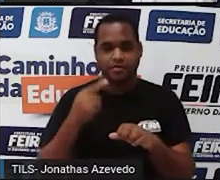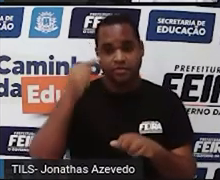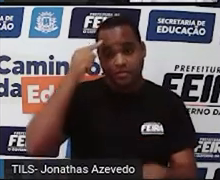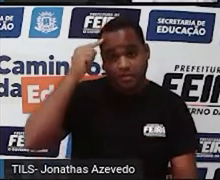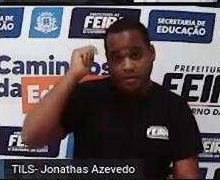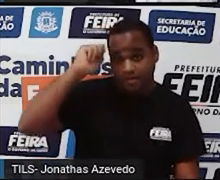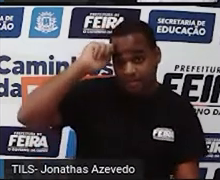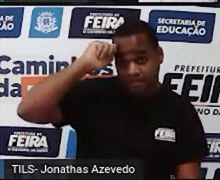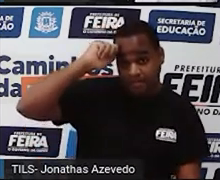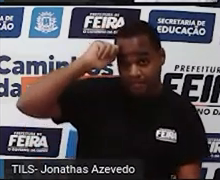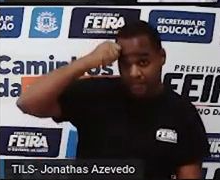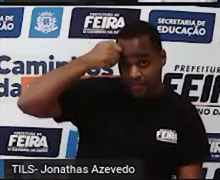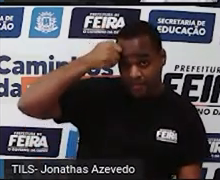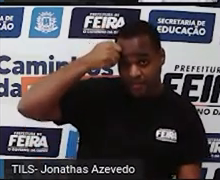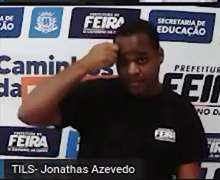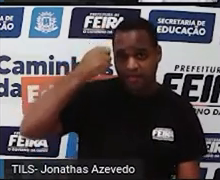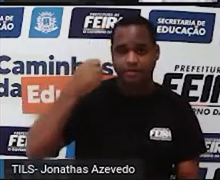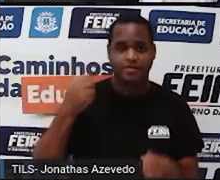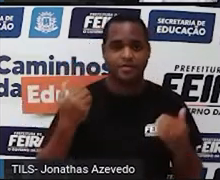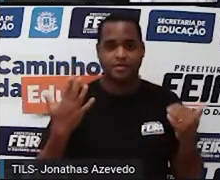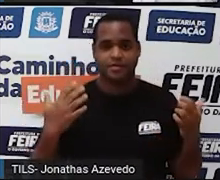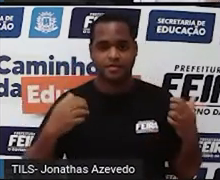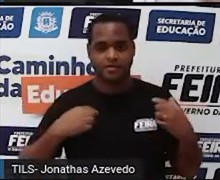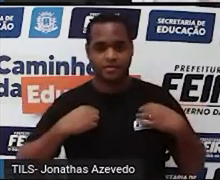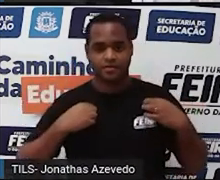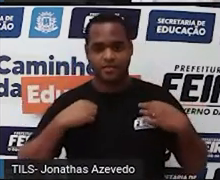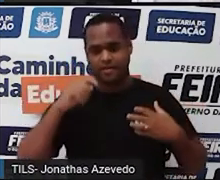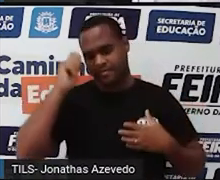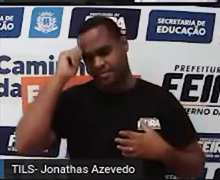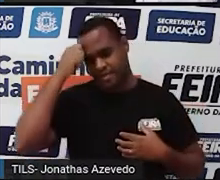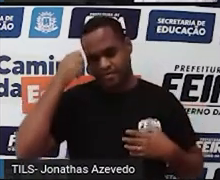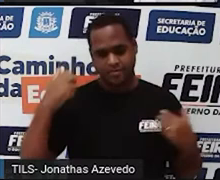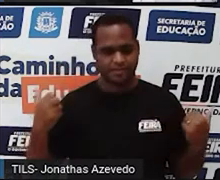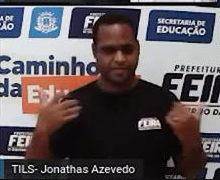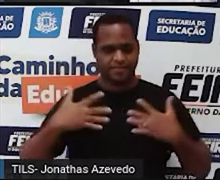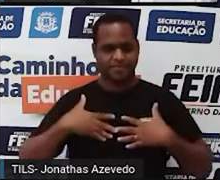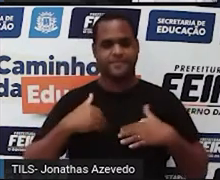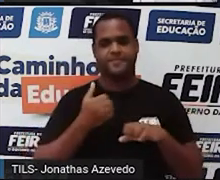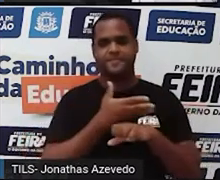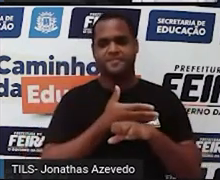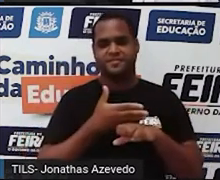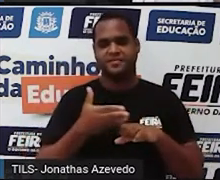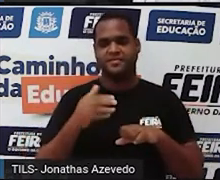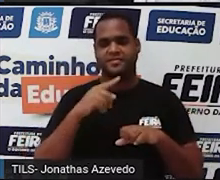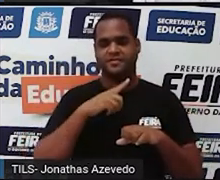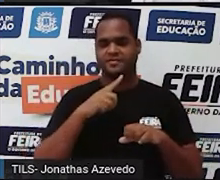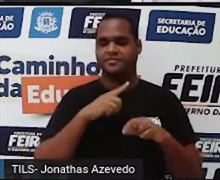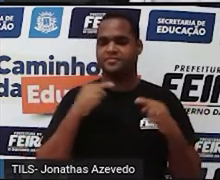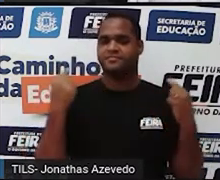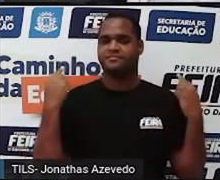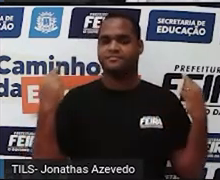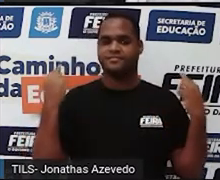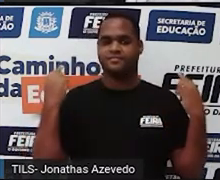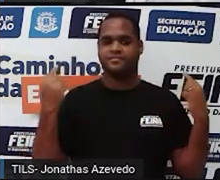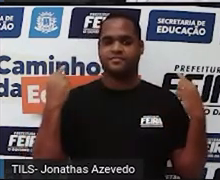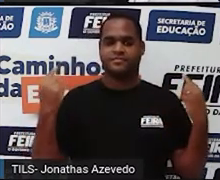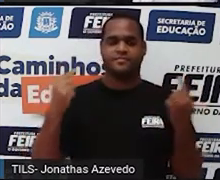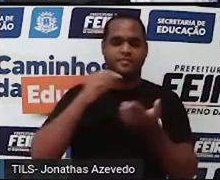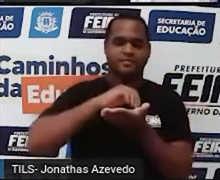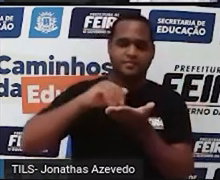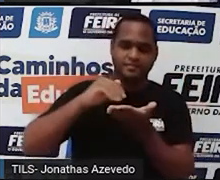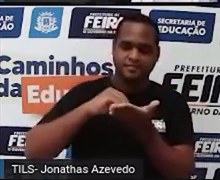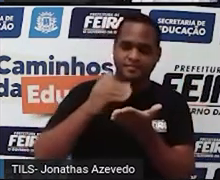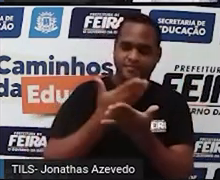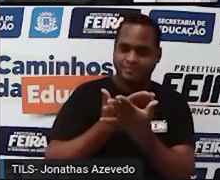preto, no momento estou vestindo uma camisa preta, por cima um jaleco branco e atrás de mim está o